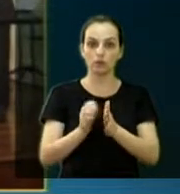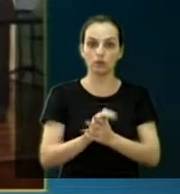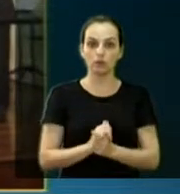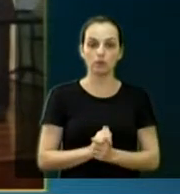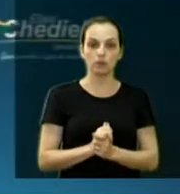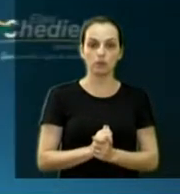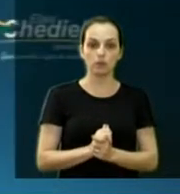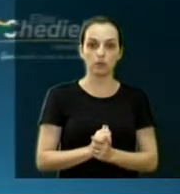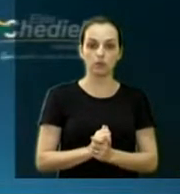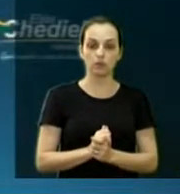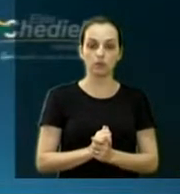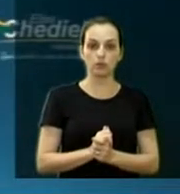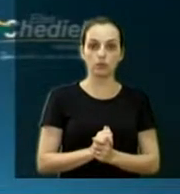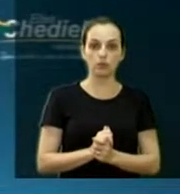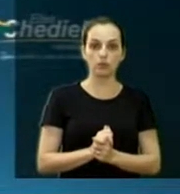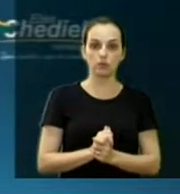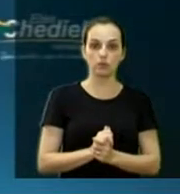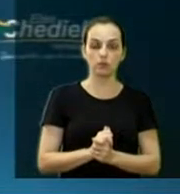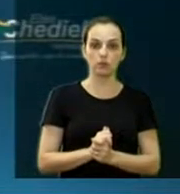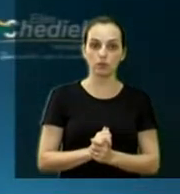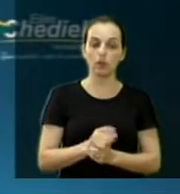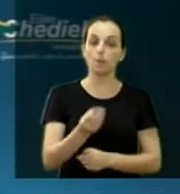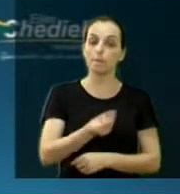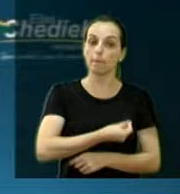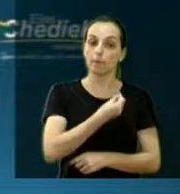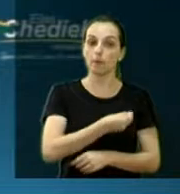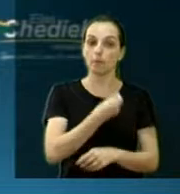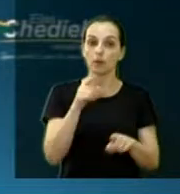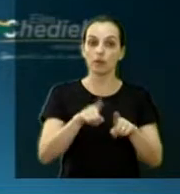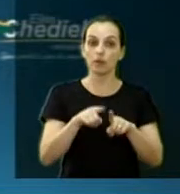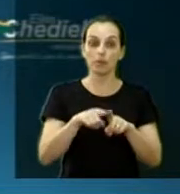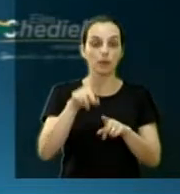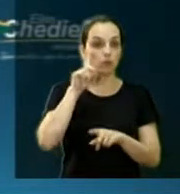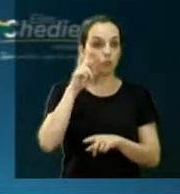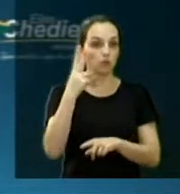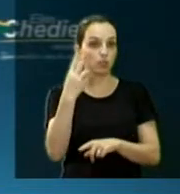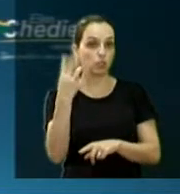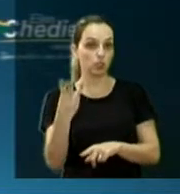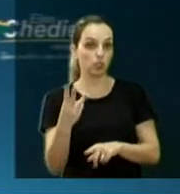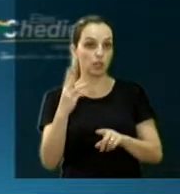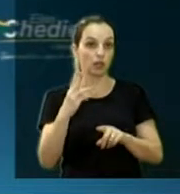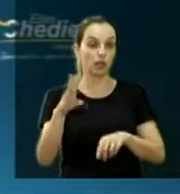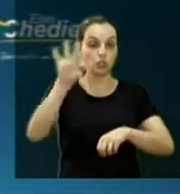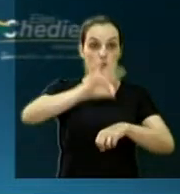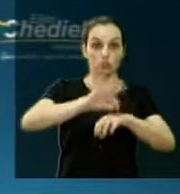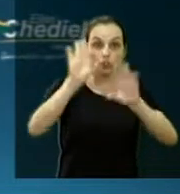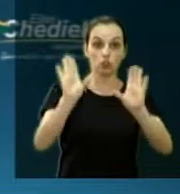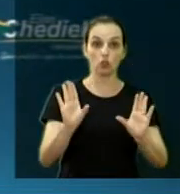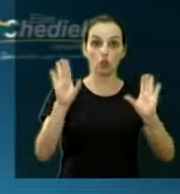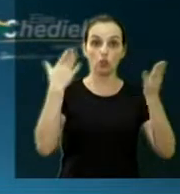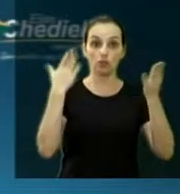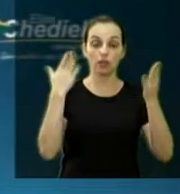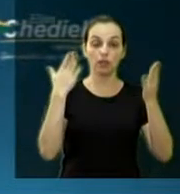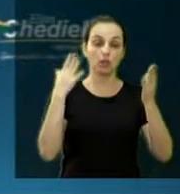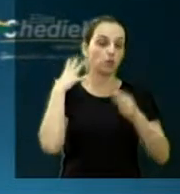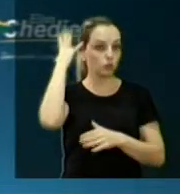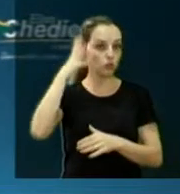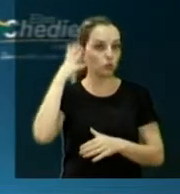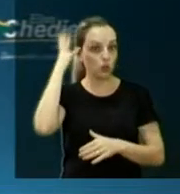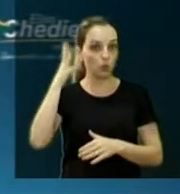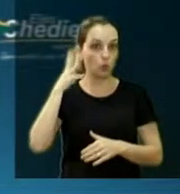Vamos lá. Participei também da 23, do Centro Internacional de Convenções, da Reforma do Estado,